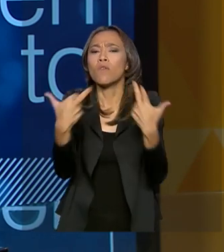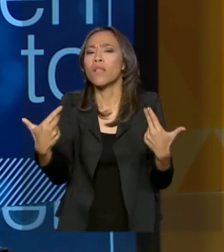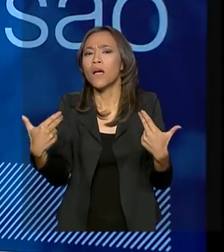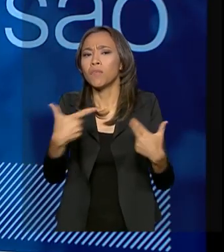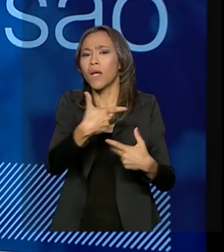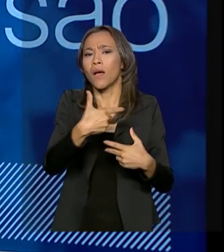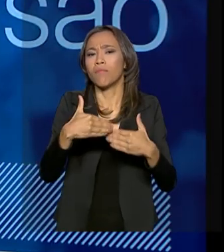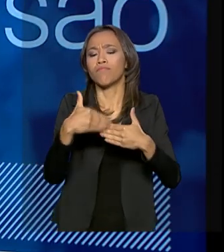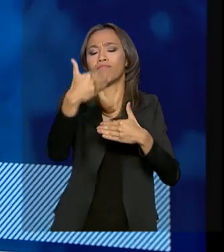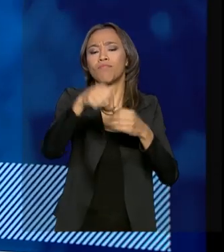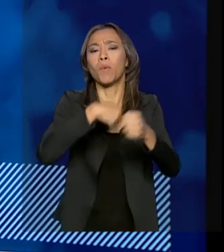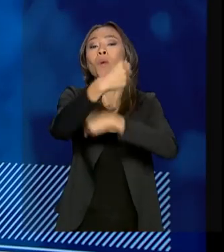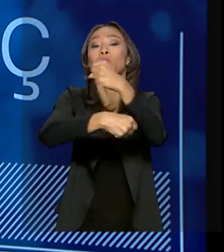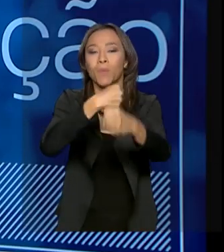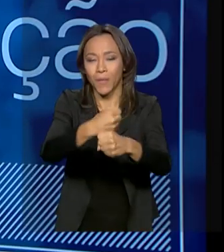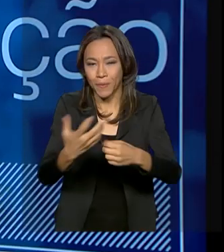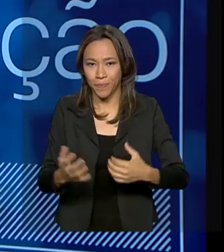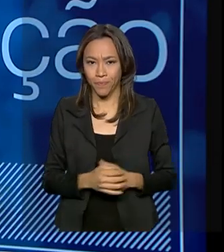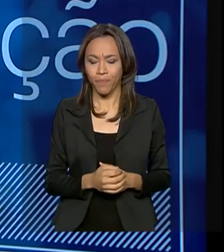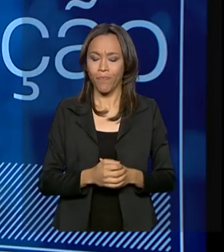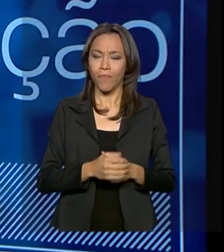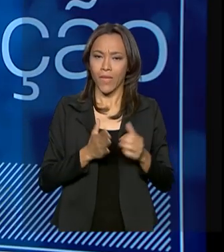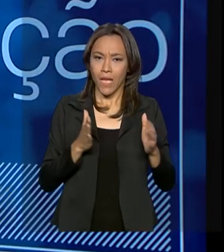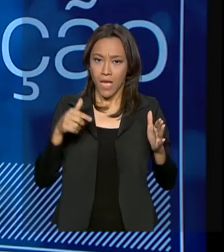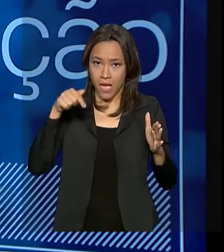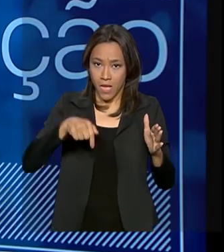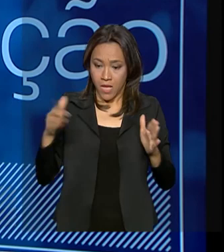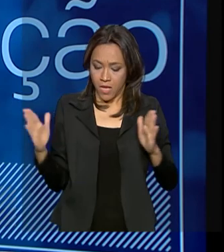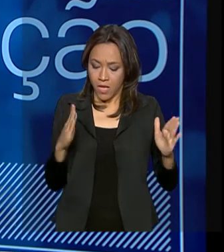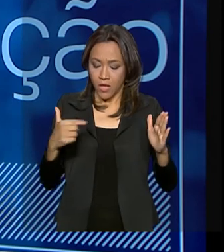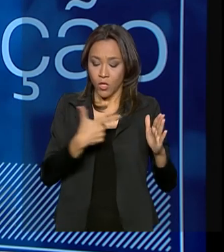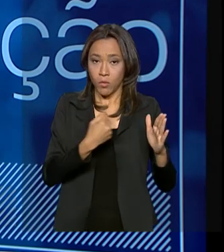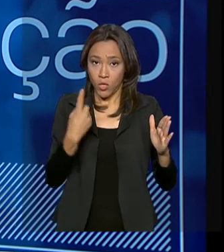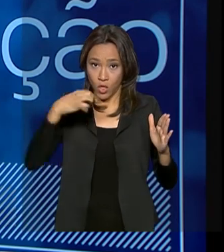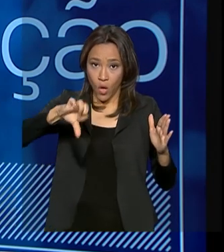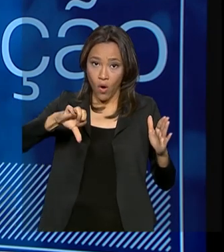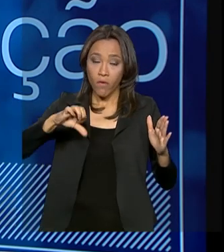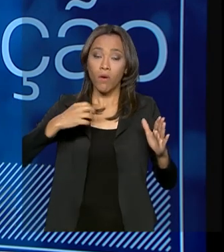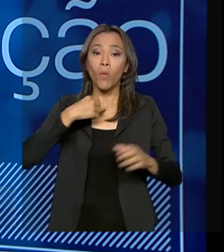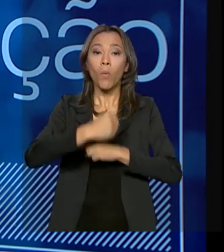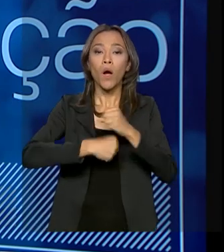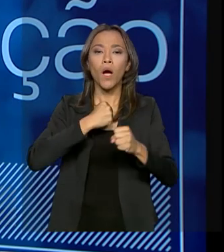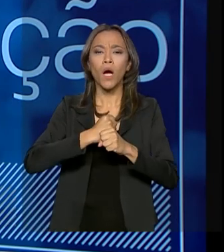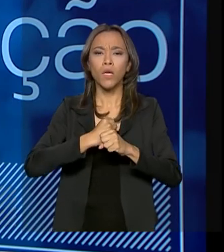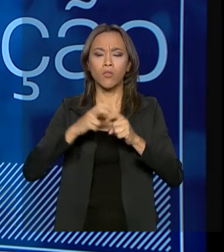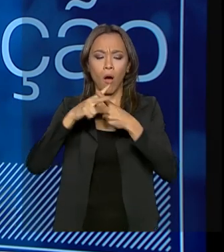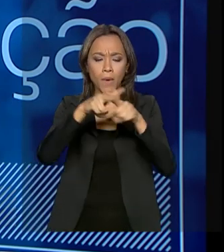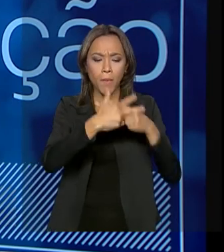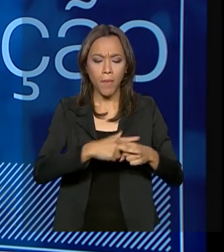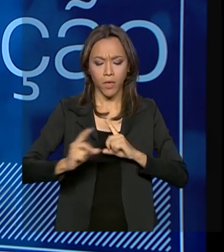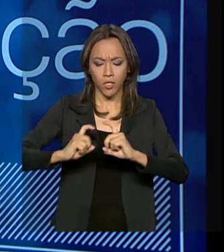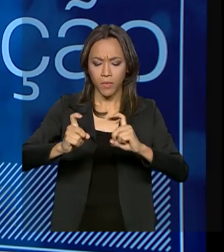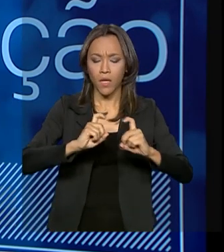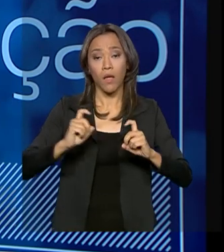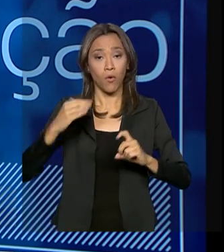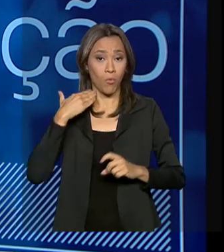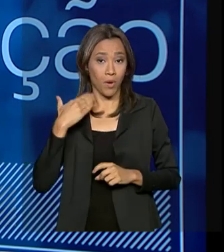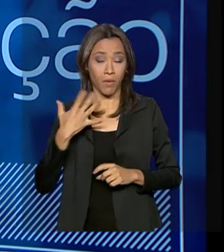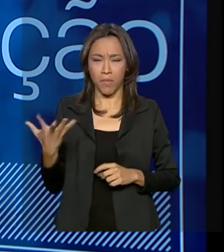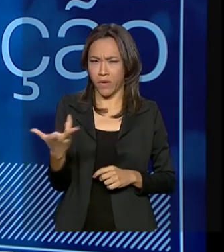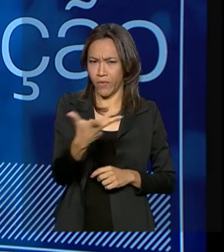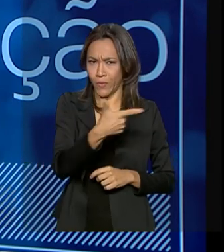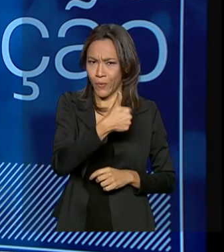presidente? É, 2019 foi um ano de reformulação. A Caixa Econômica Federal é um banco maravilhoso, seus